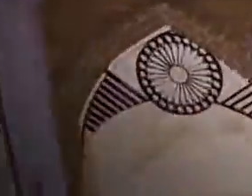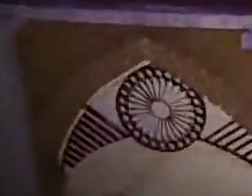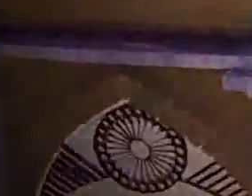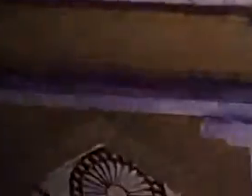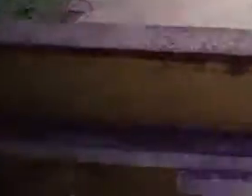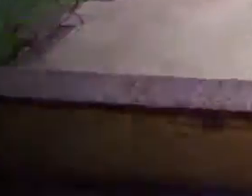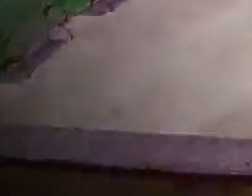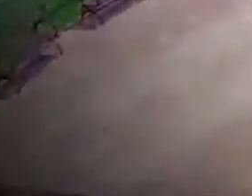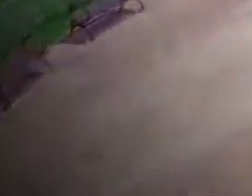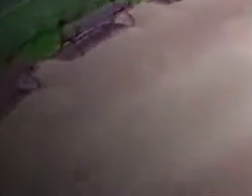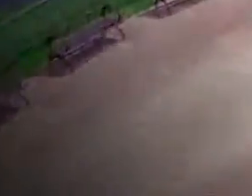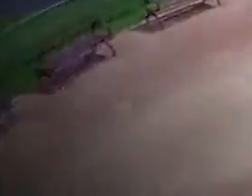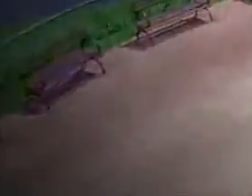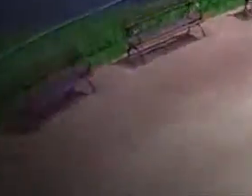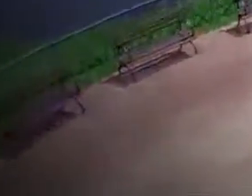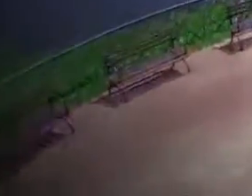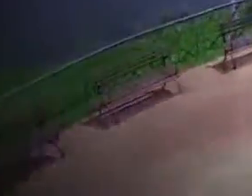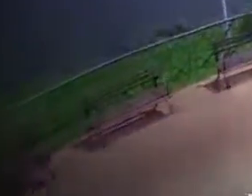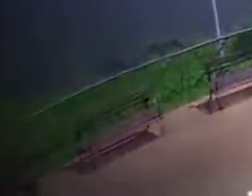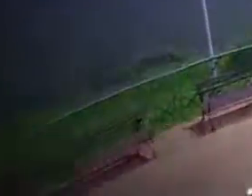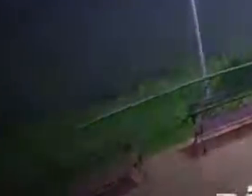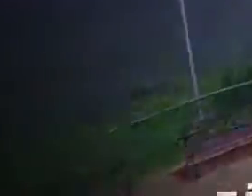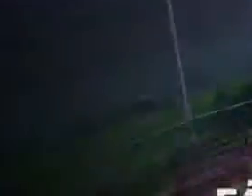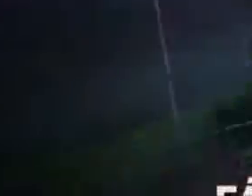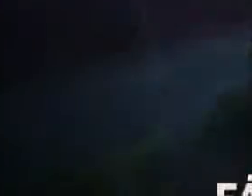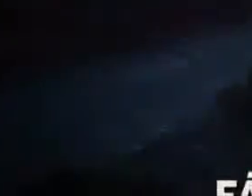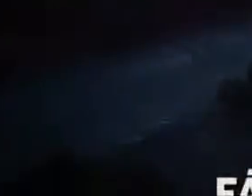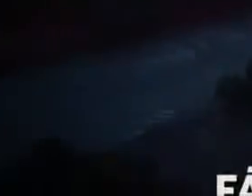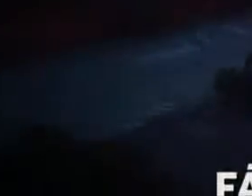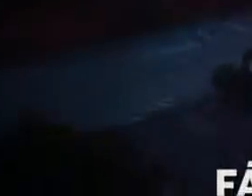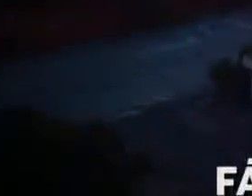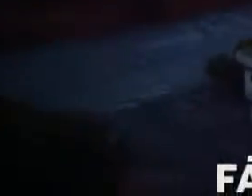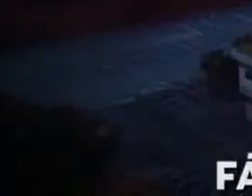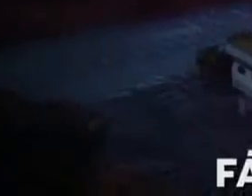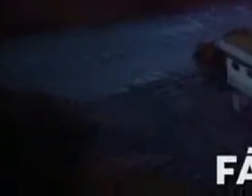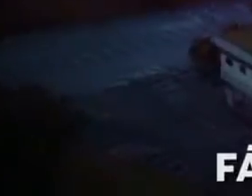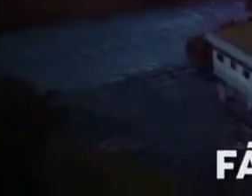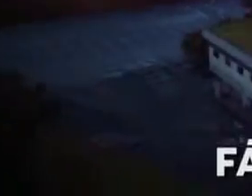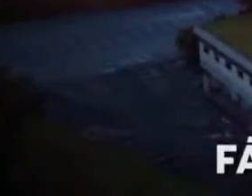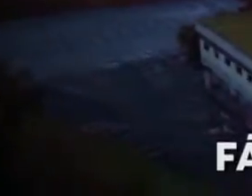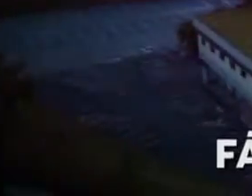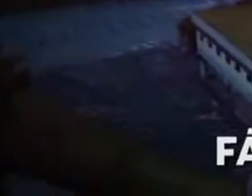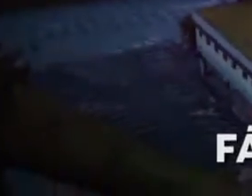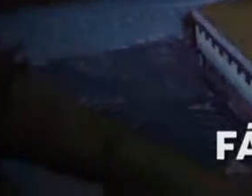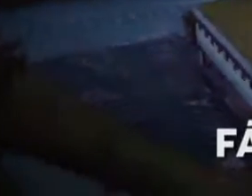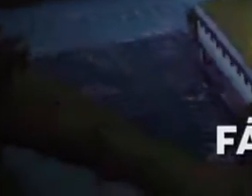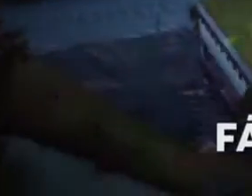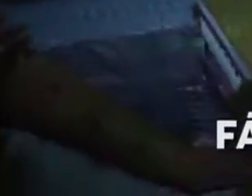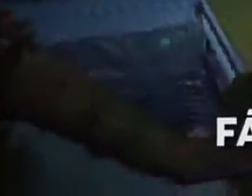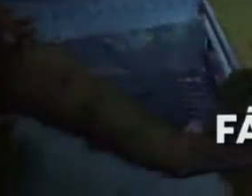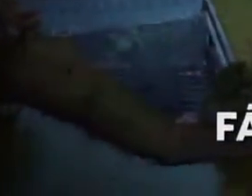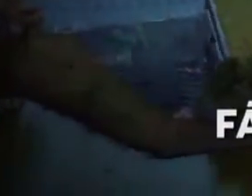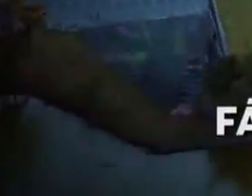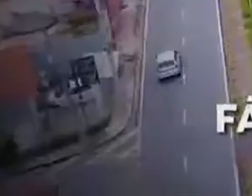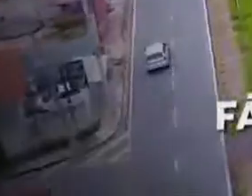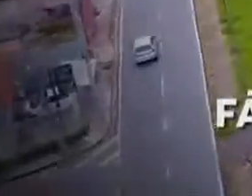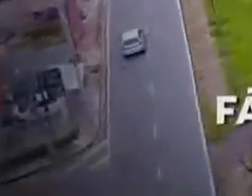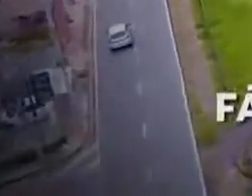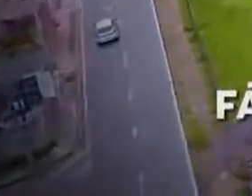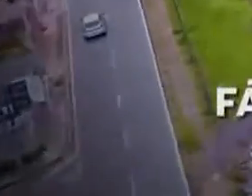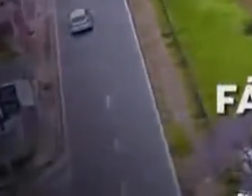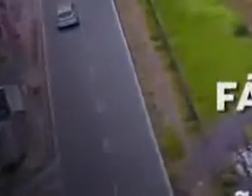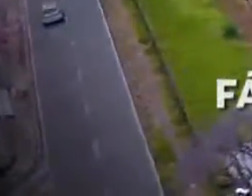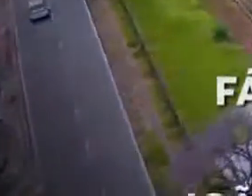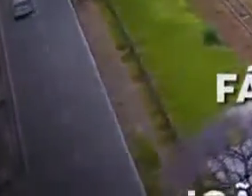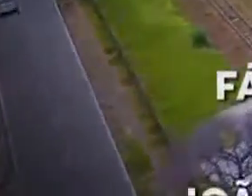sol da liberdade em raios dúvidos brilhou no céu da pátria nesse instante Se o Senhor